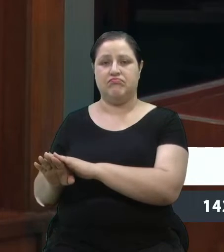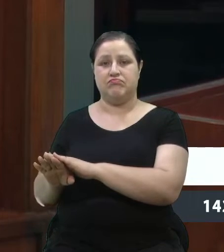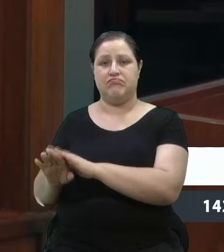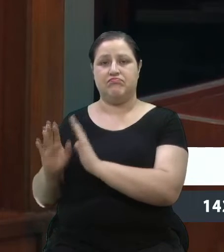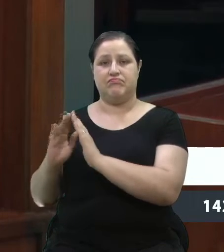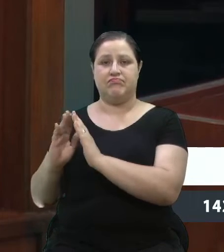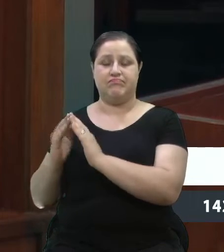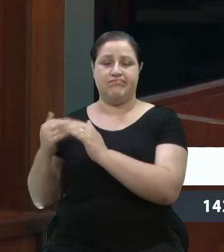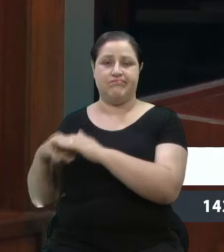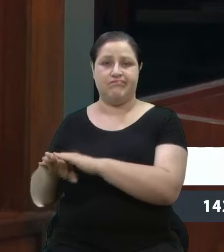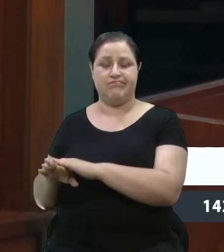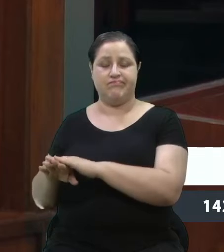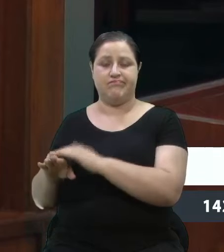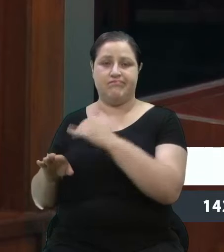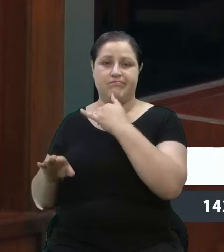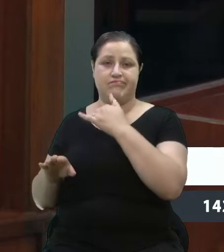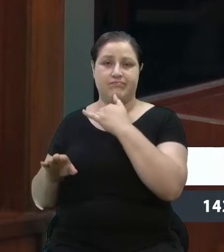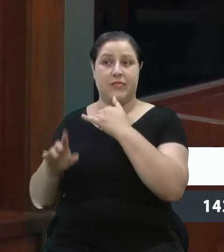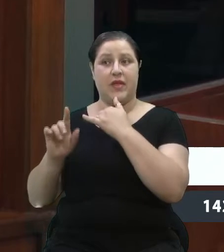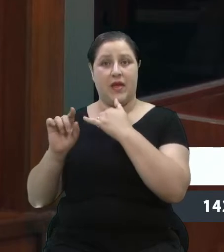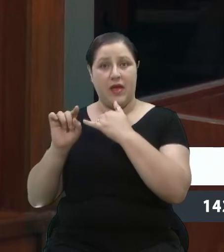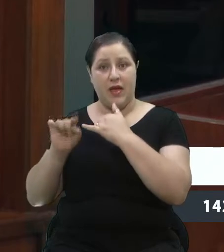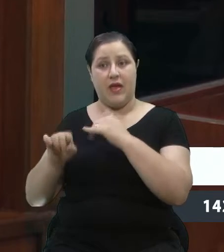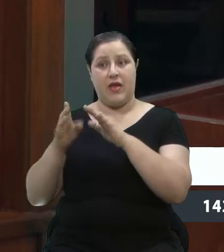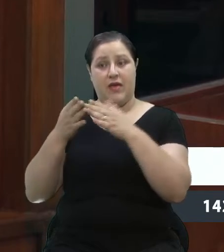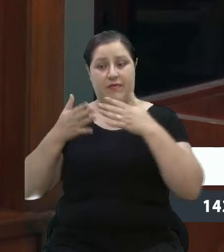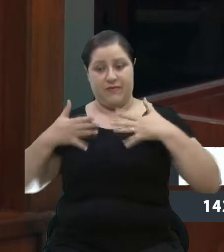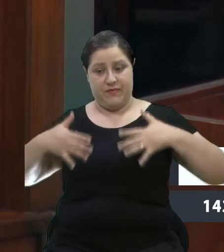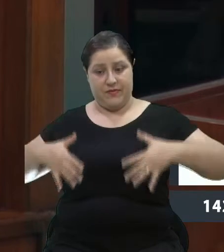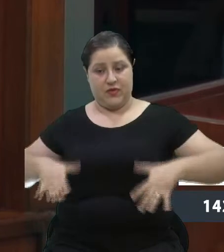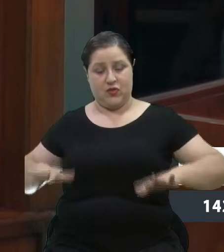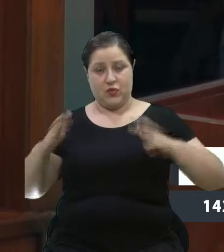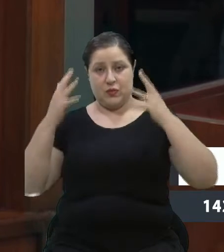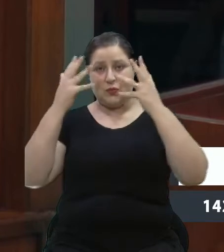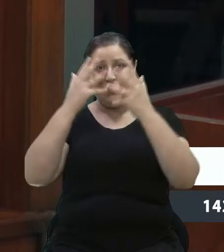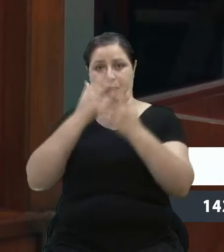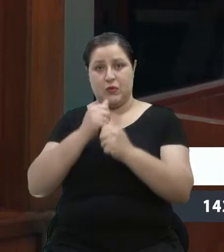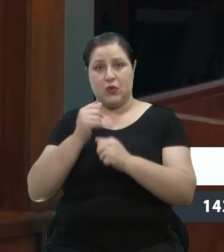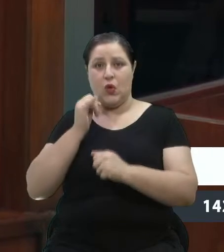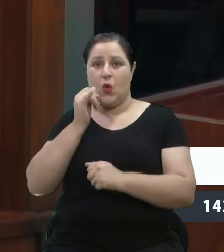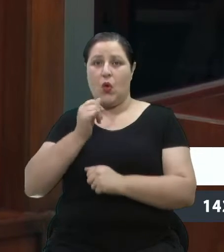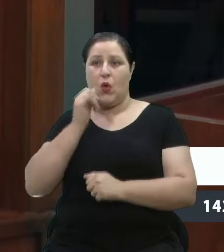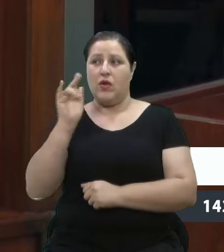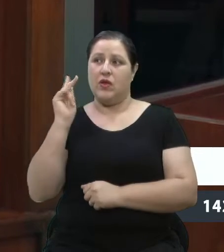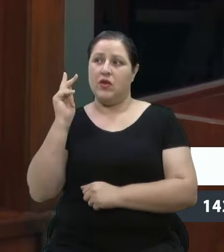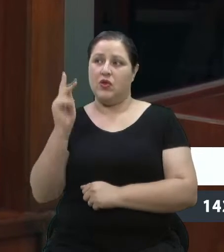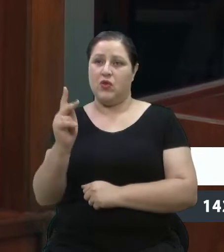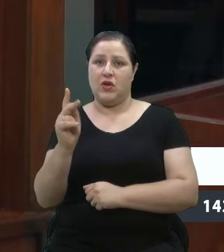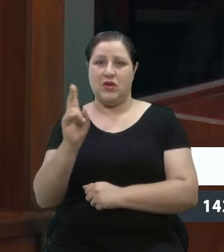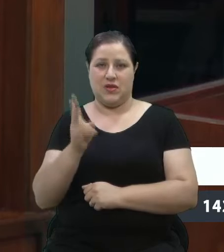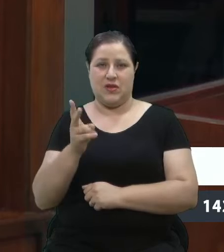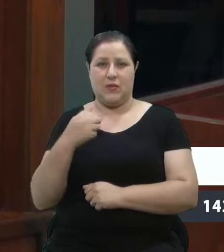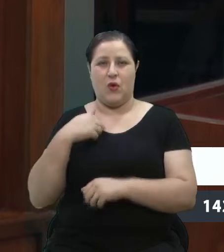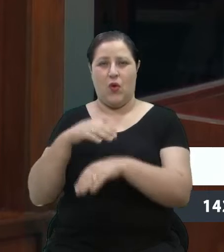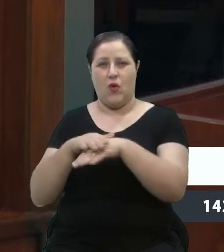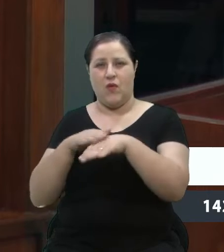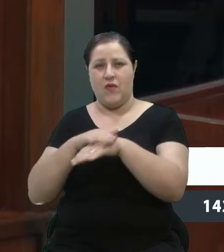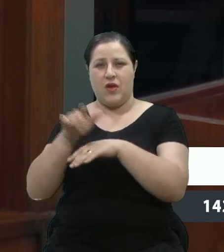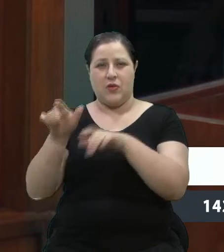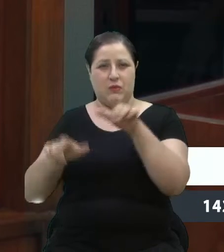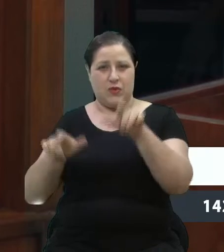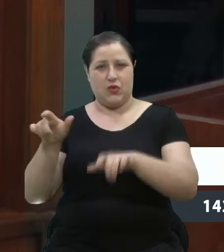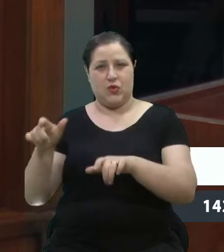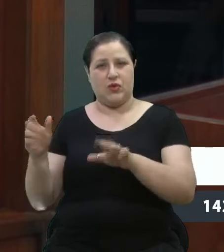E é algo que conta uma história, e eu sempre que tenho a oportunidade de conversar com pessoas que passam ali nos pavilhões, eu digo,